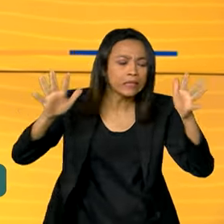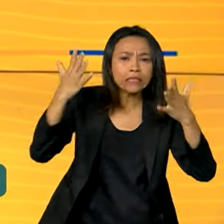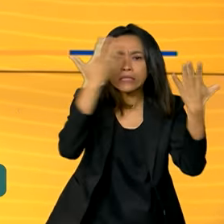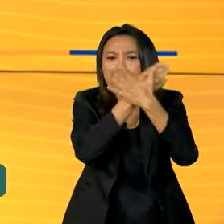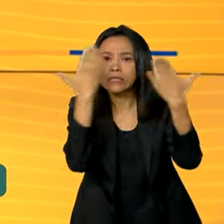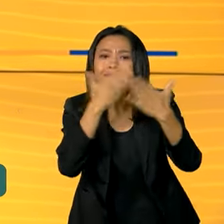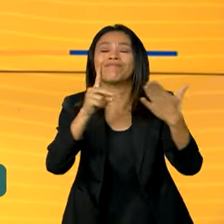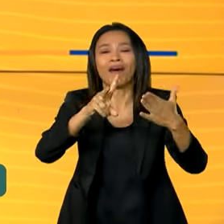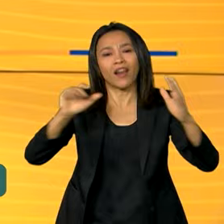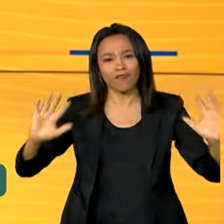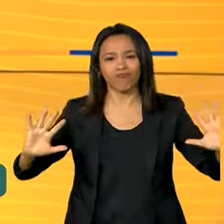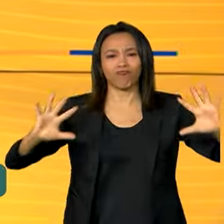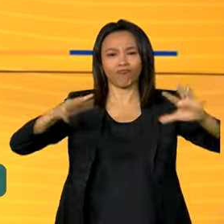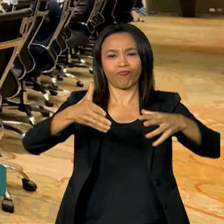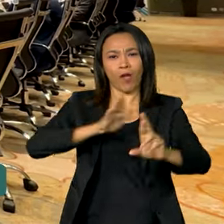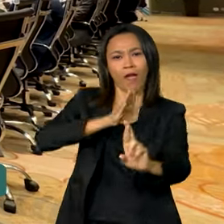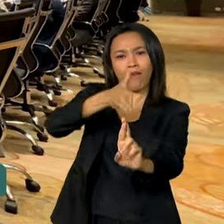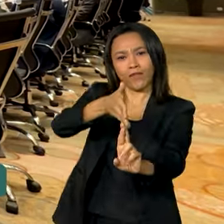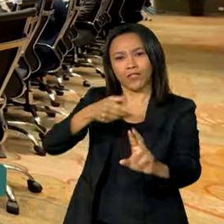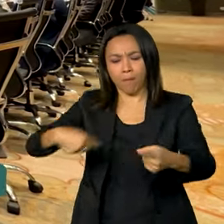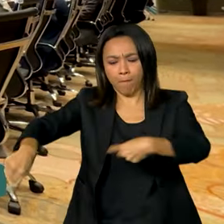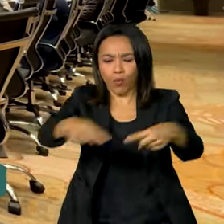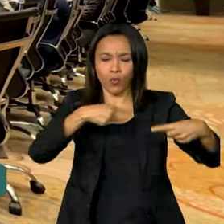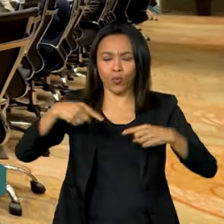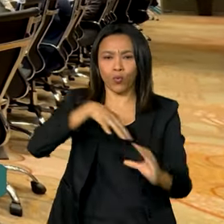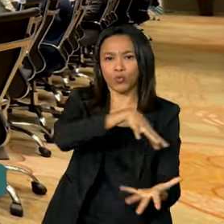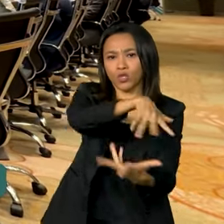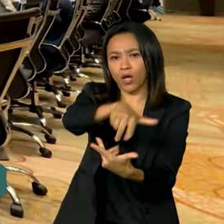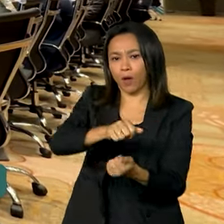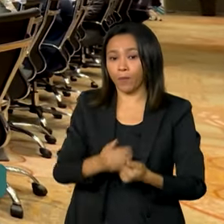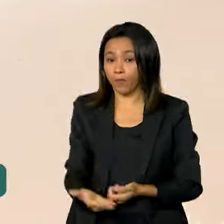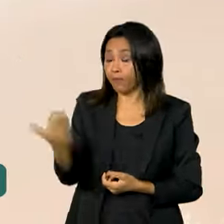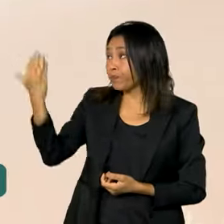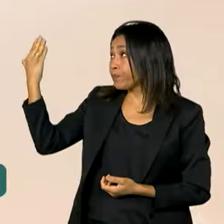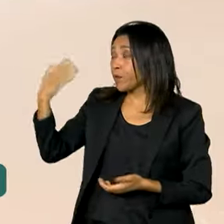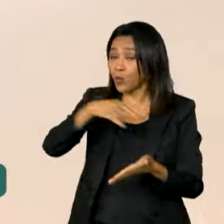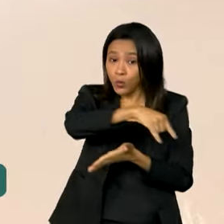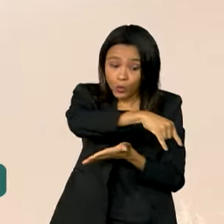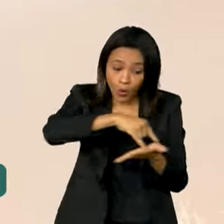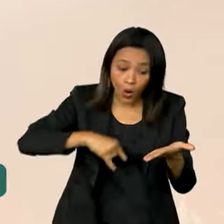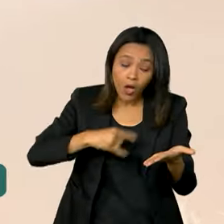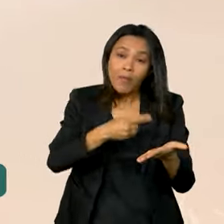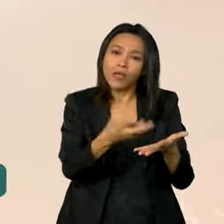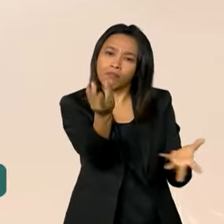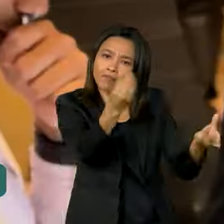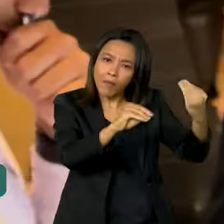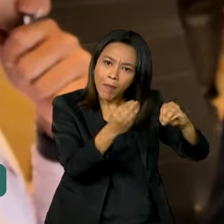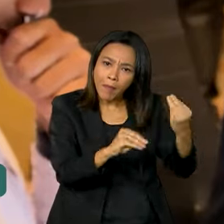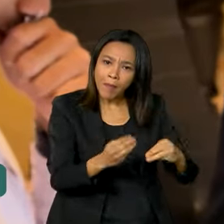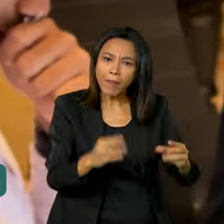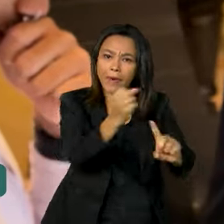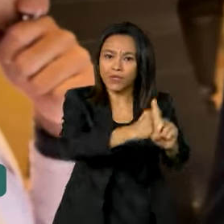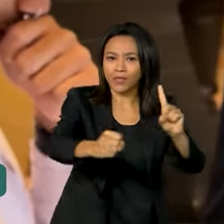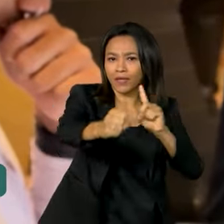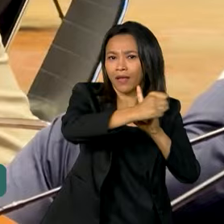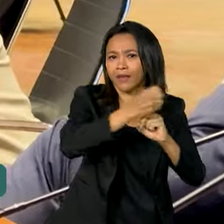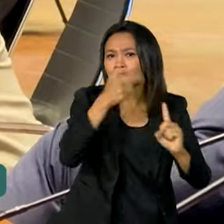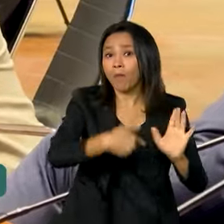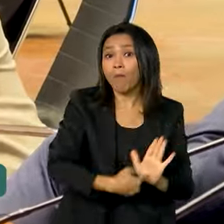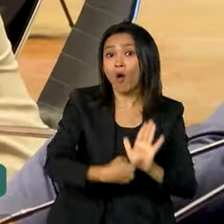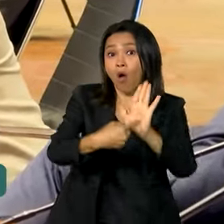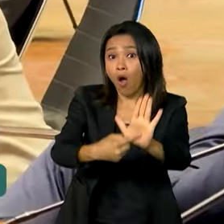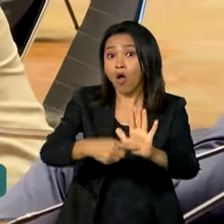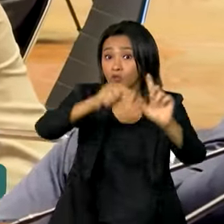das discussões mundiais. O documento, criado por representantes da sociedade civil, aponta os desafios sociais